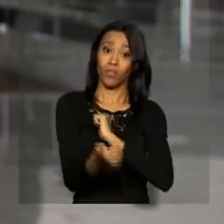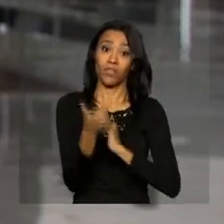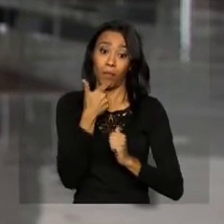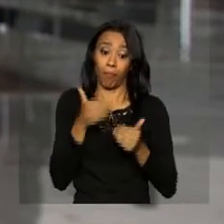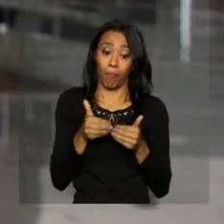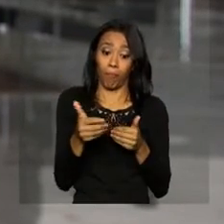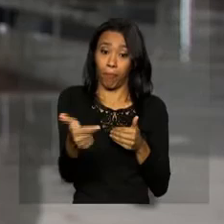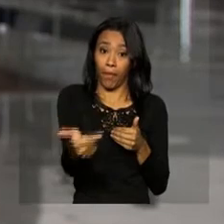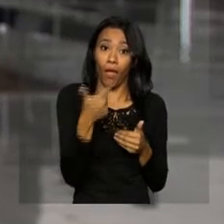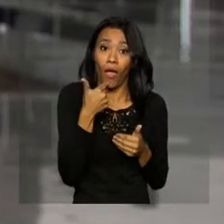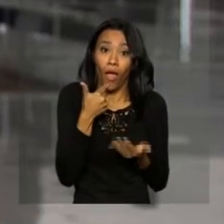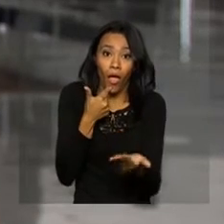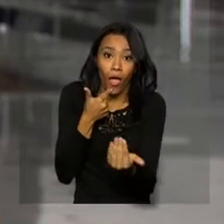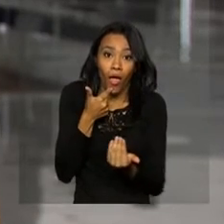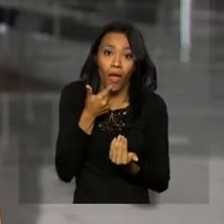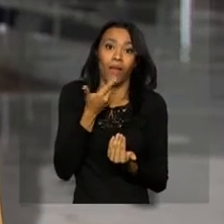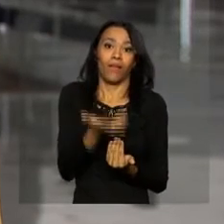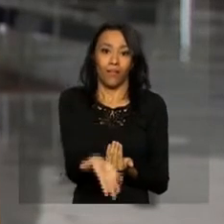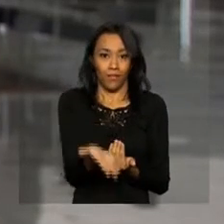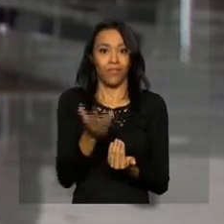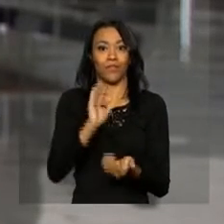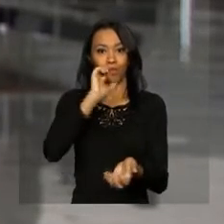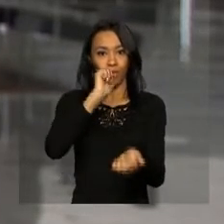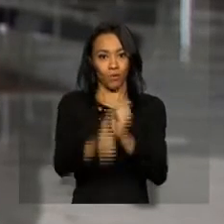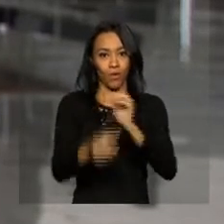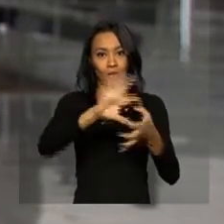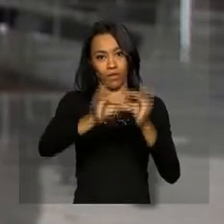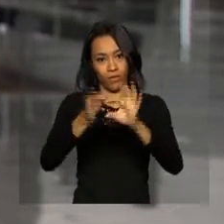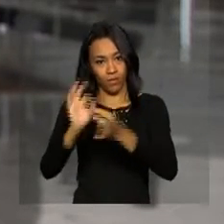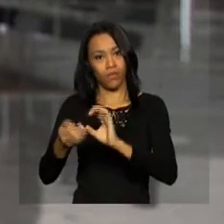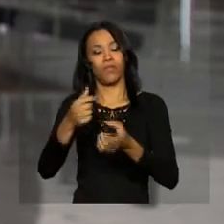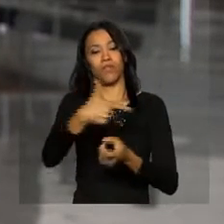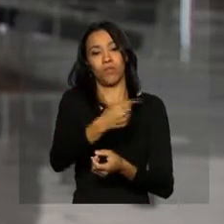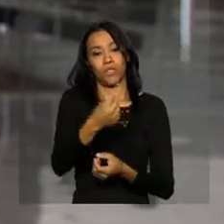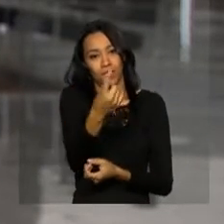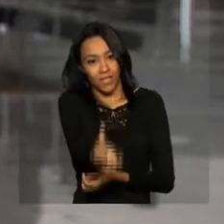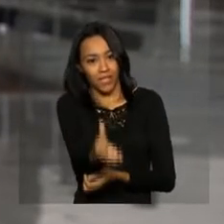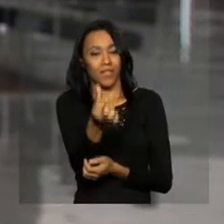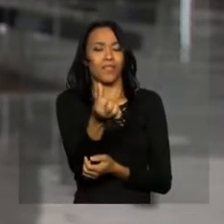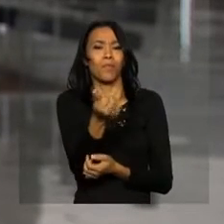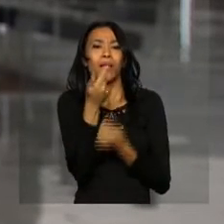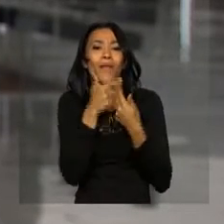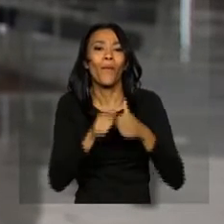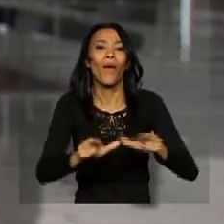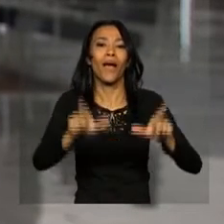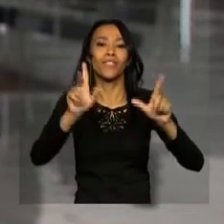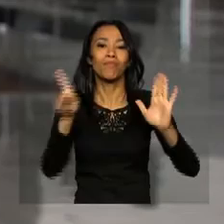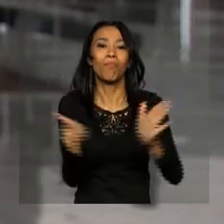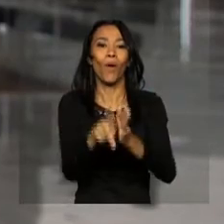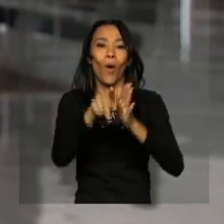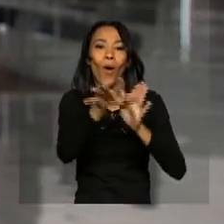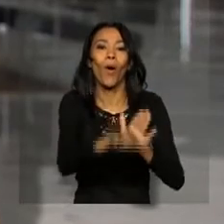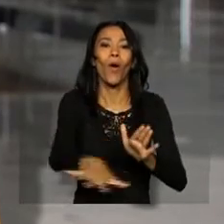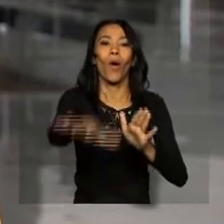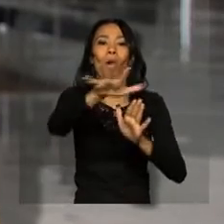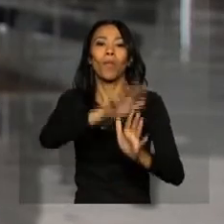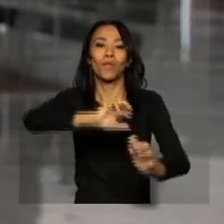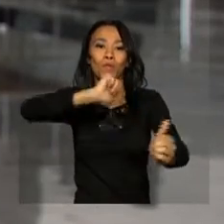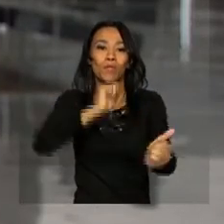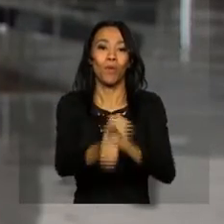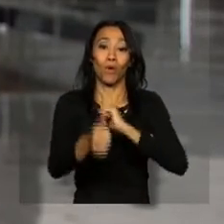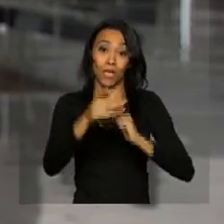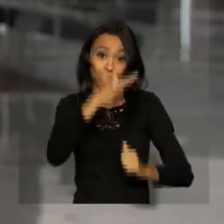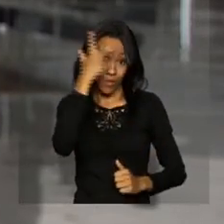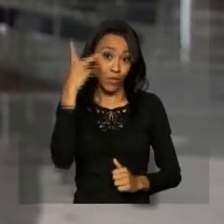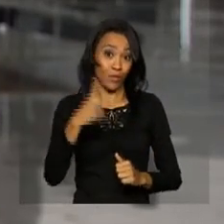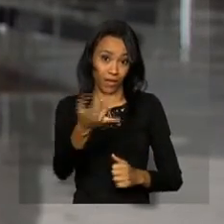dos Jogos Olímpicos e Paralímpicos do Rio 2016, usando a linguagem esportiva, né, Jaime? Todos querendo dar um nocaute